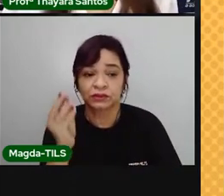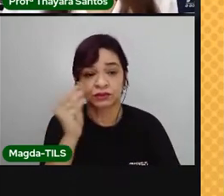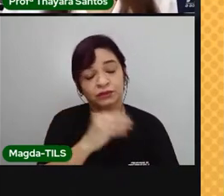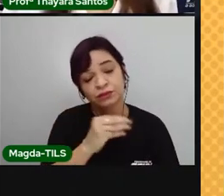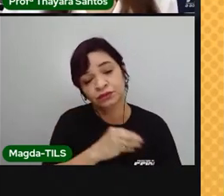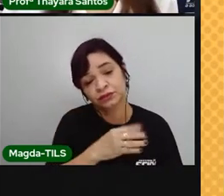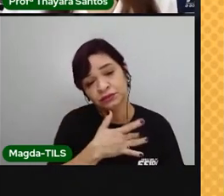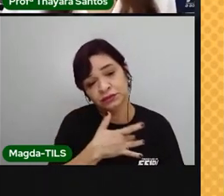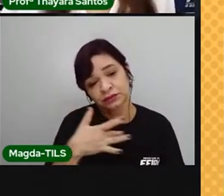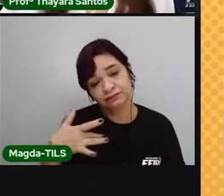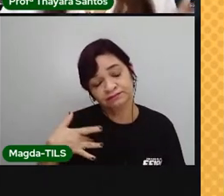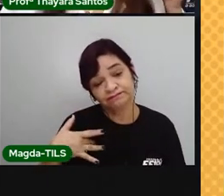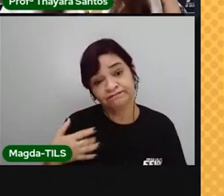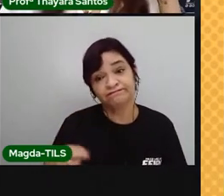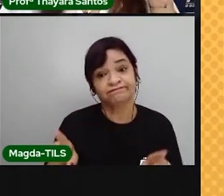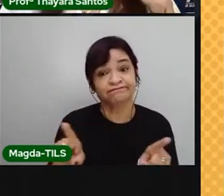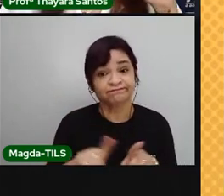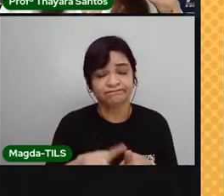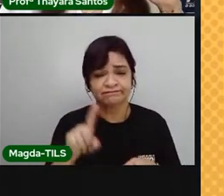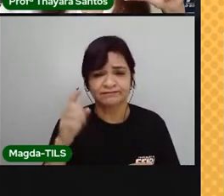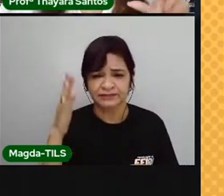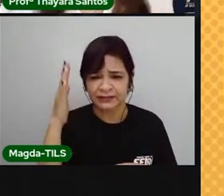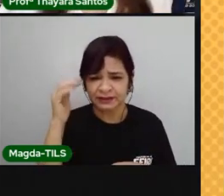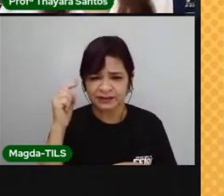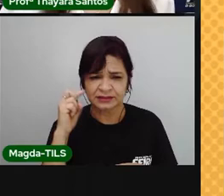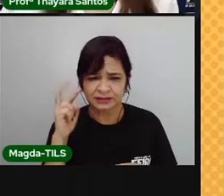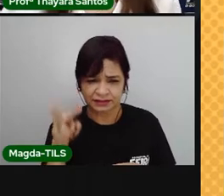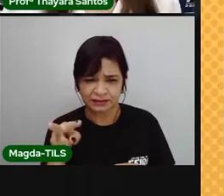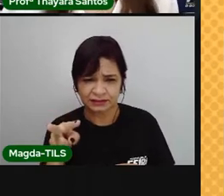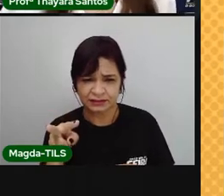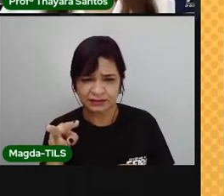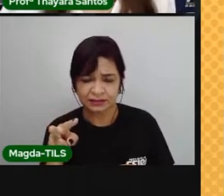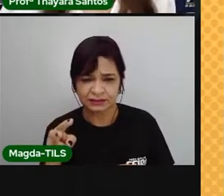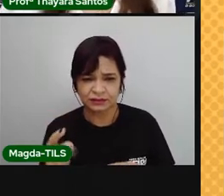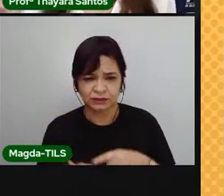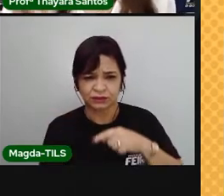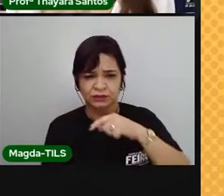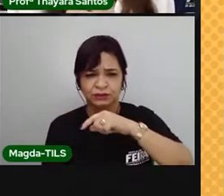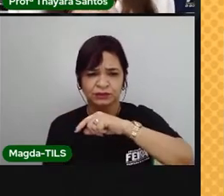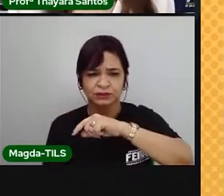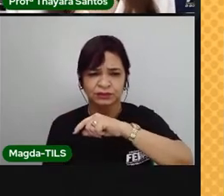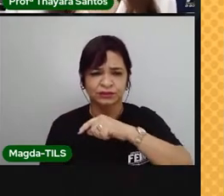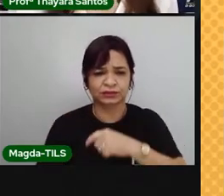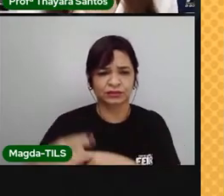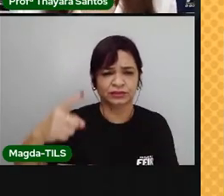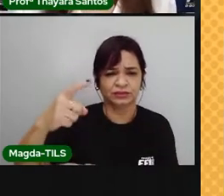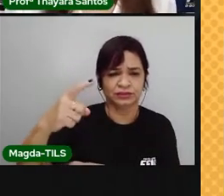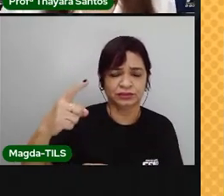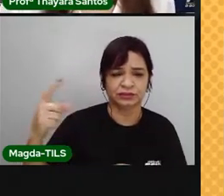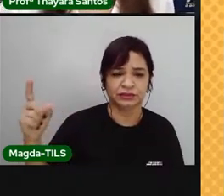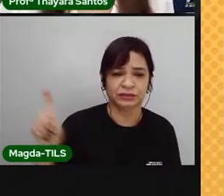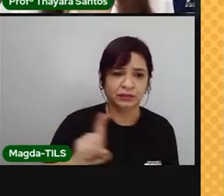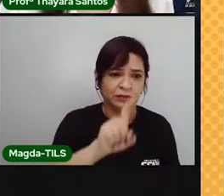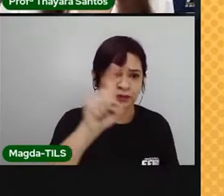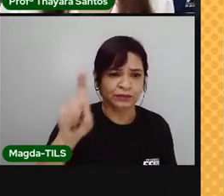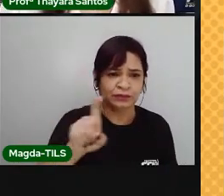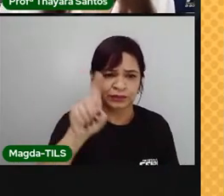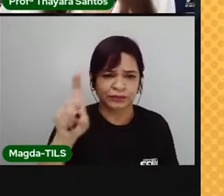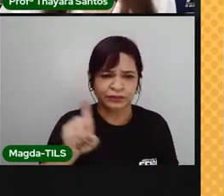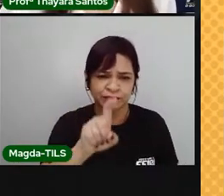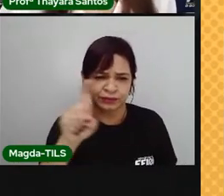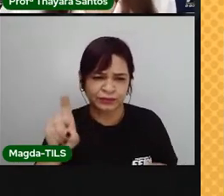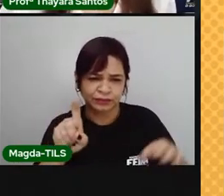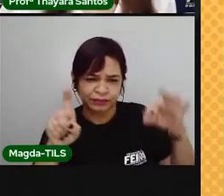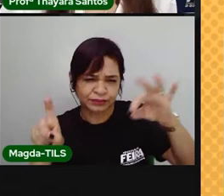Os aerossóis, gente, esses aerossóis que a gente usa, o desodorante, aquele para matar os insetos dentro de casa,